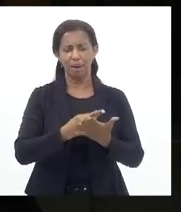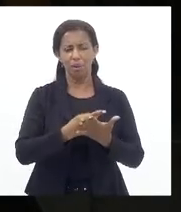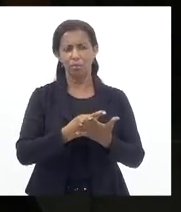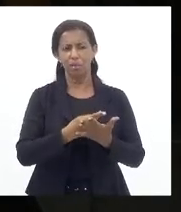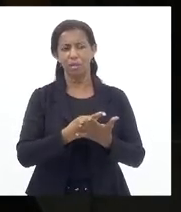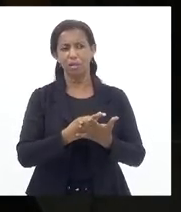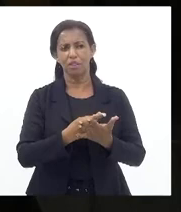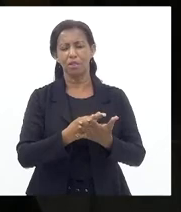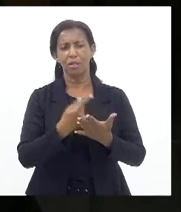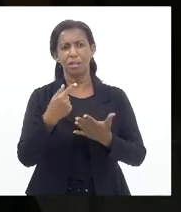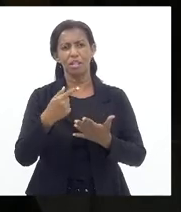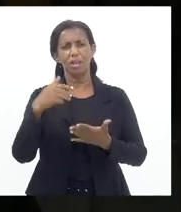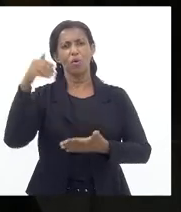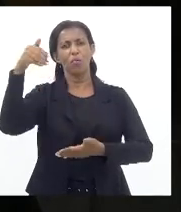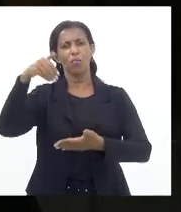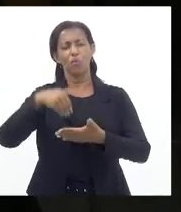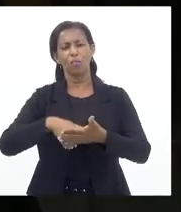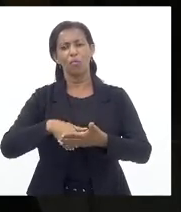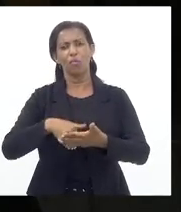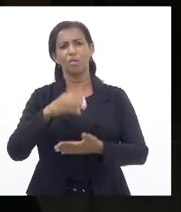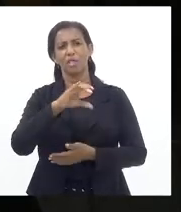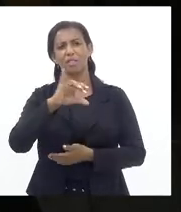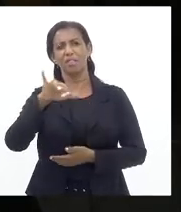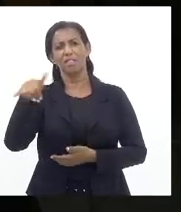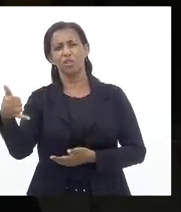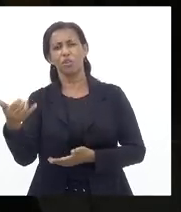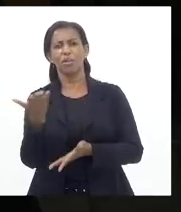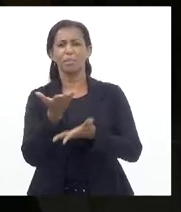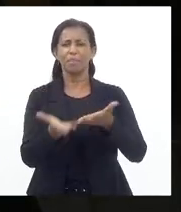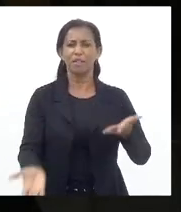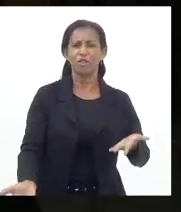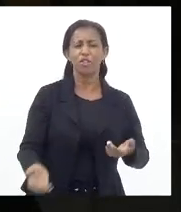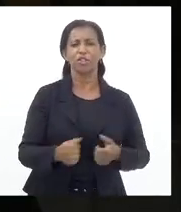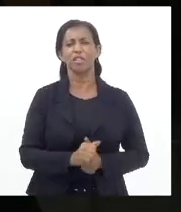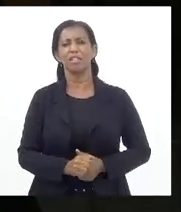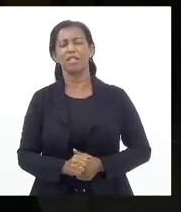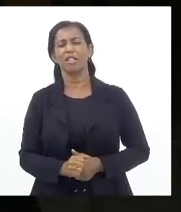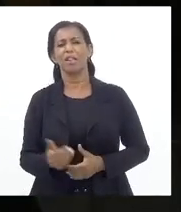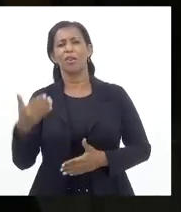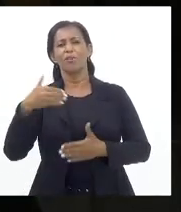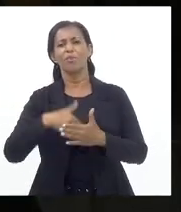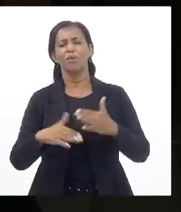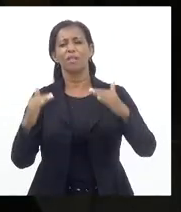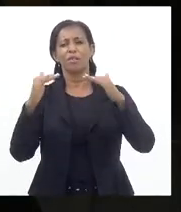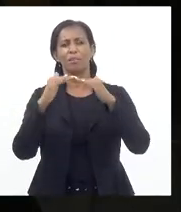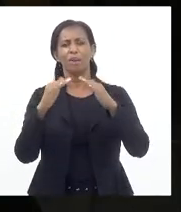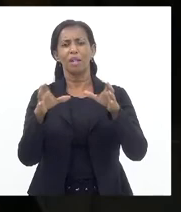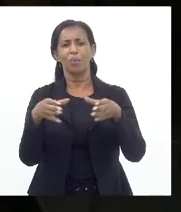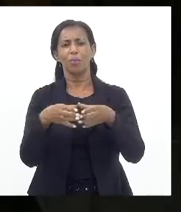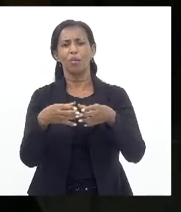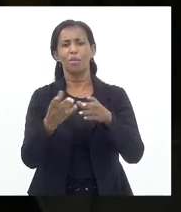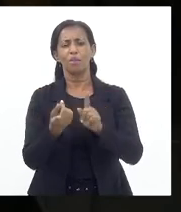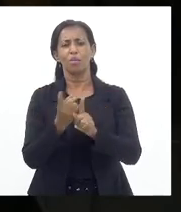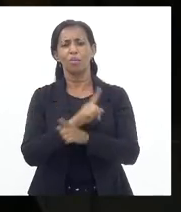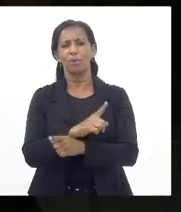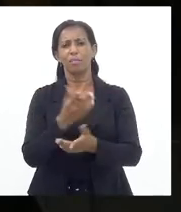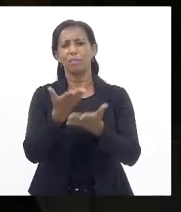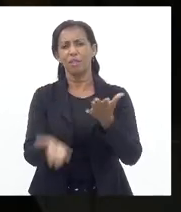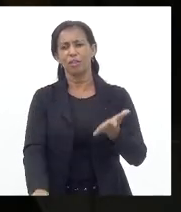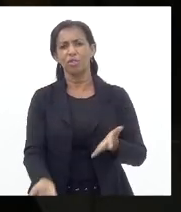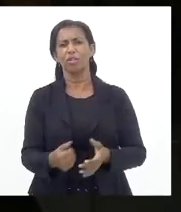na CCJ Com voto divergente Perdi Votei no mérito E outra comissão divergente Perdi